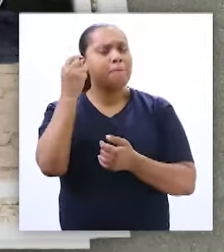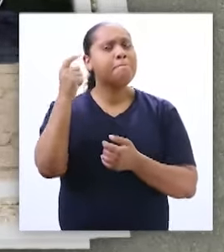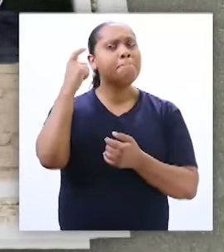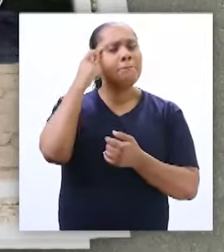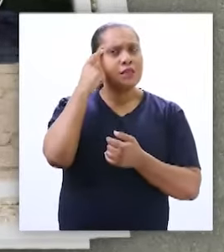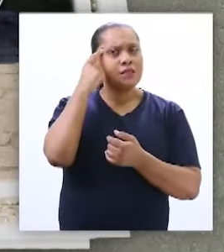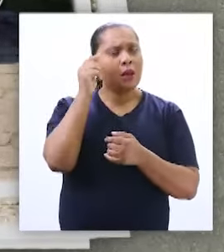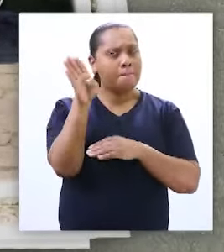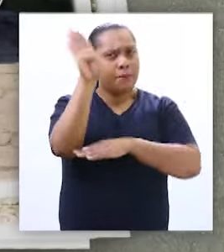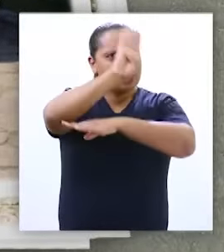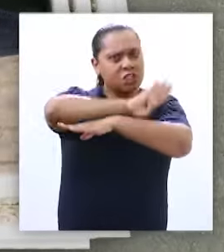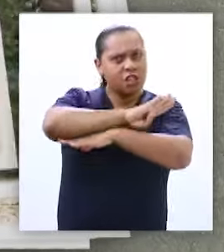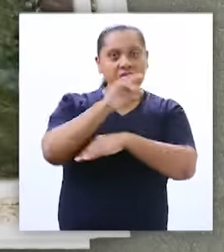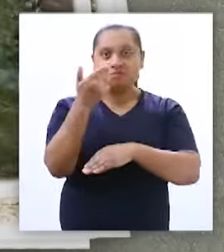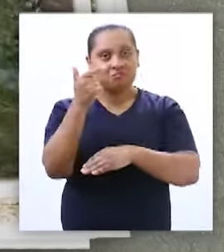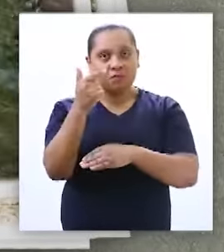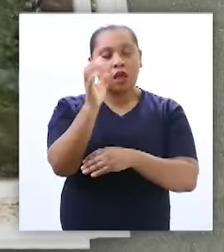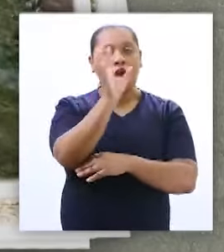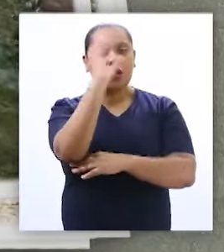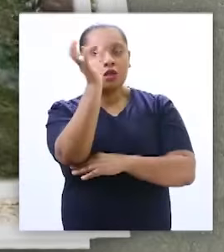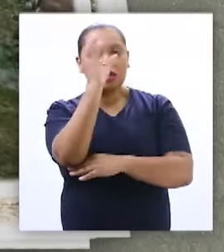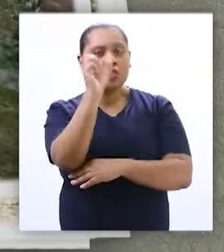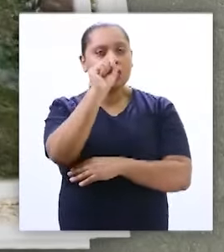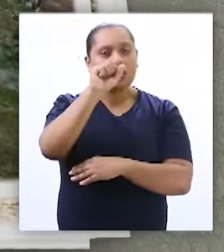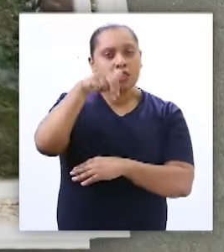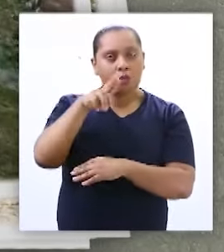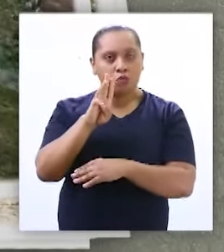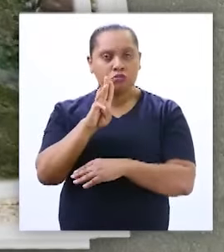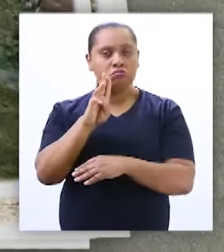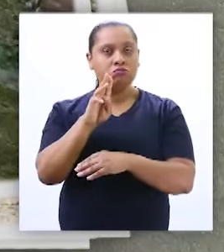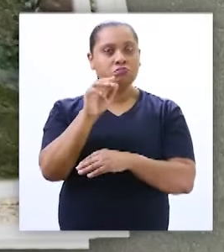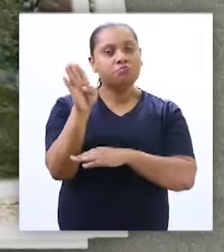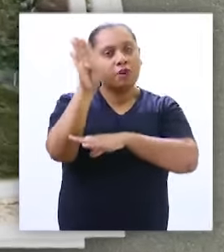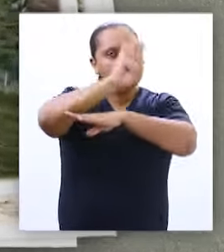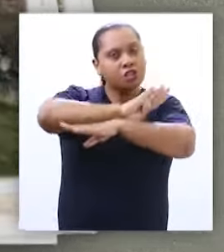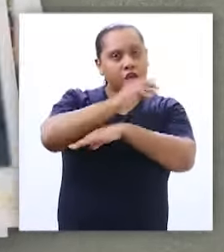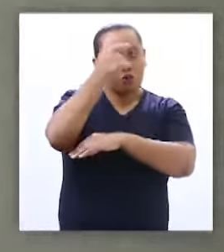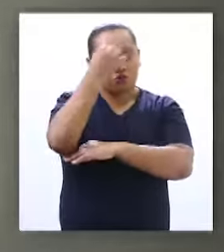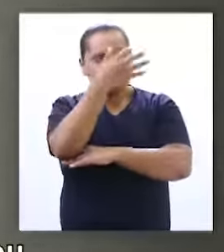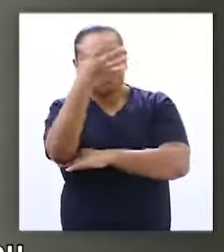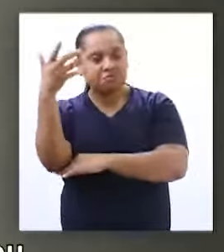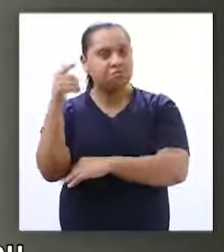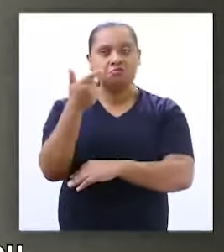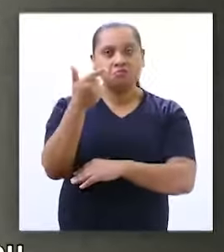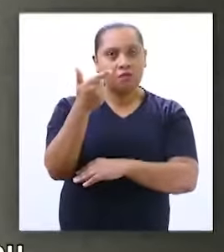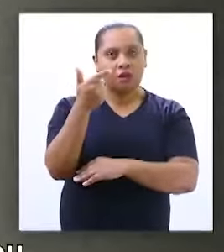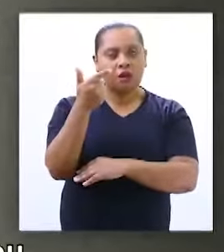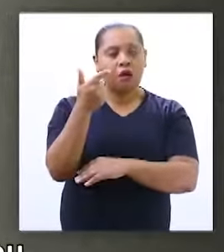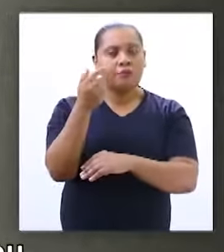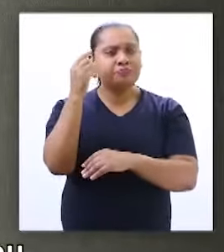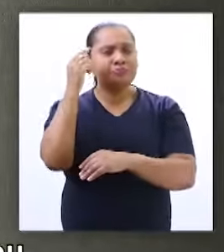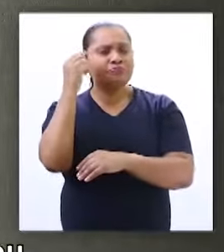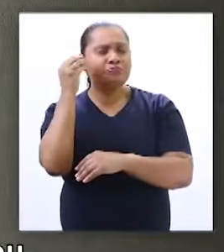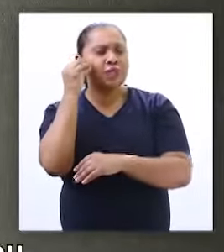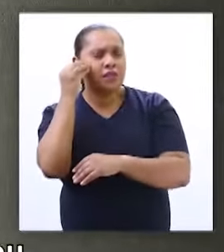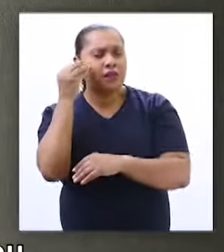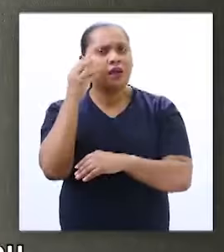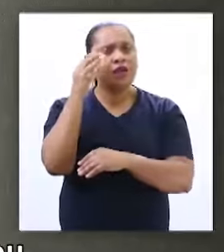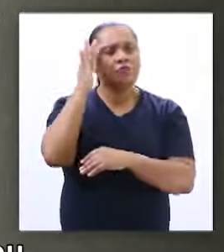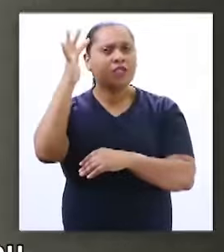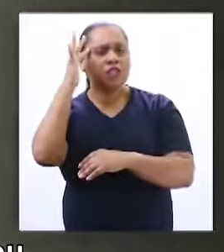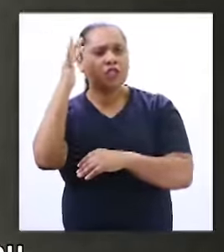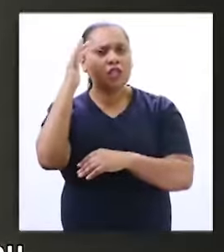Bagé sem a SAMU. Ou Bagé sem a Unipampa. Tente imaginar a nossa cidade